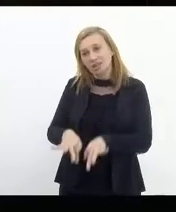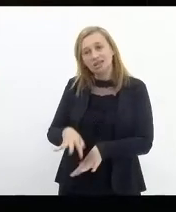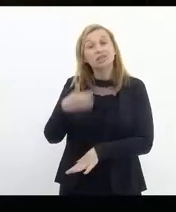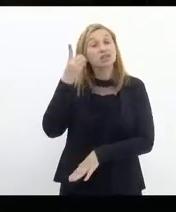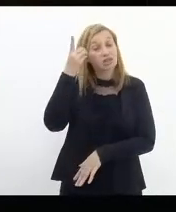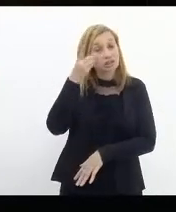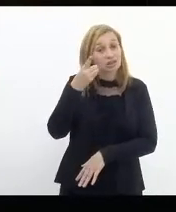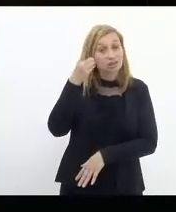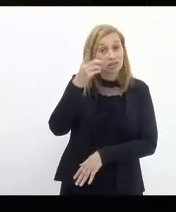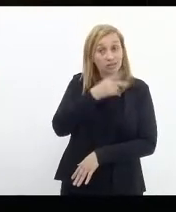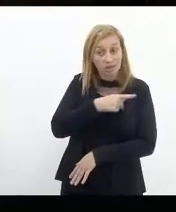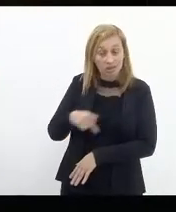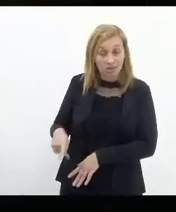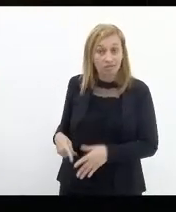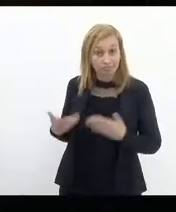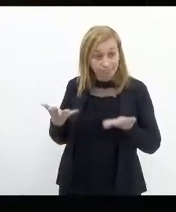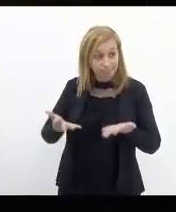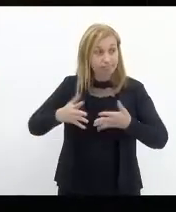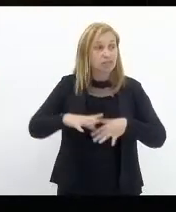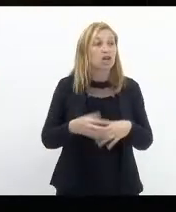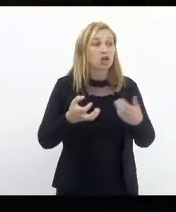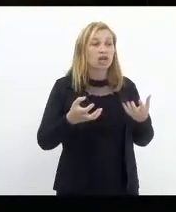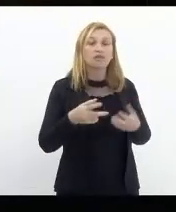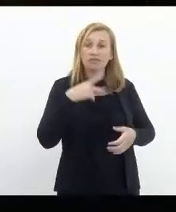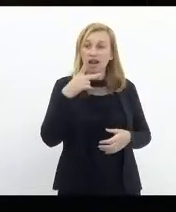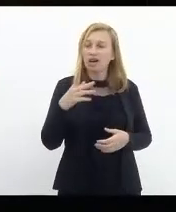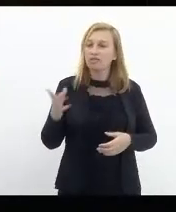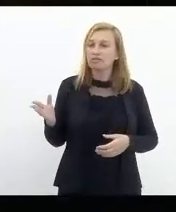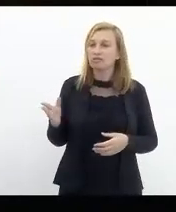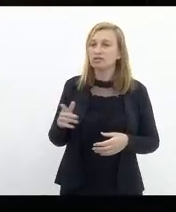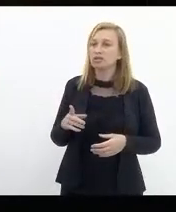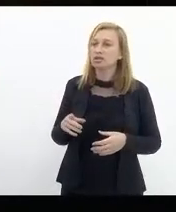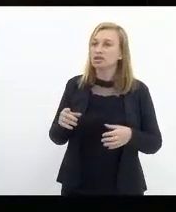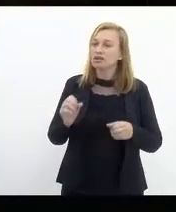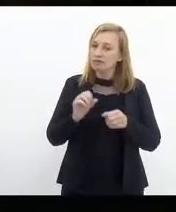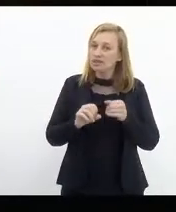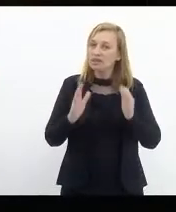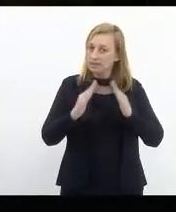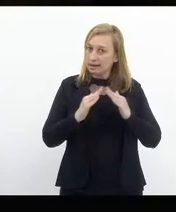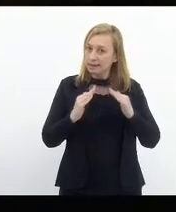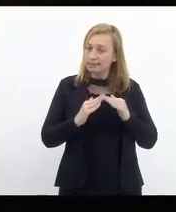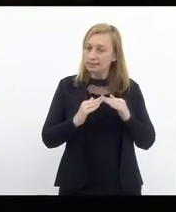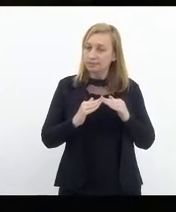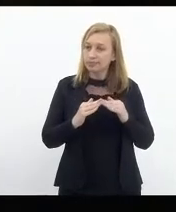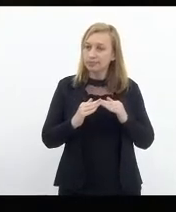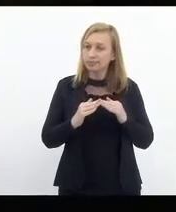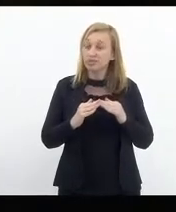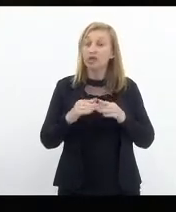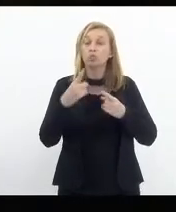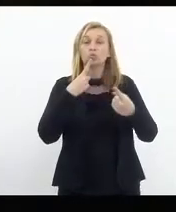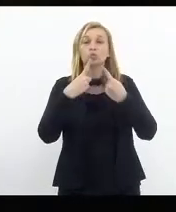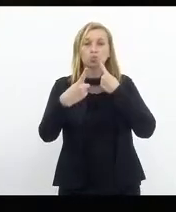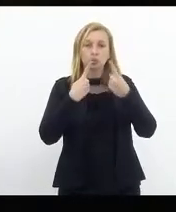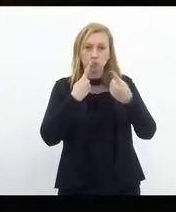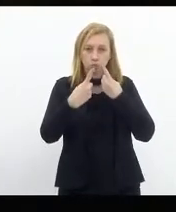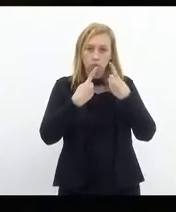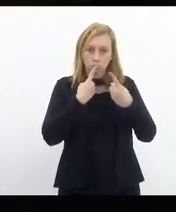presidente, eu queria dizer o seguinte, vamos fazer nesta Casa um debate